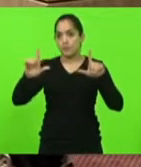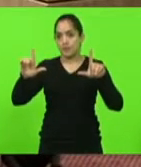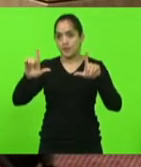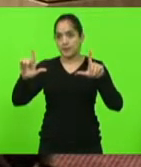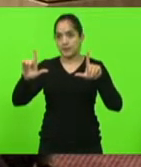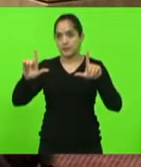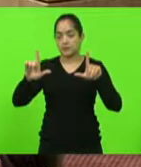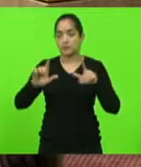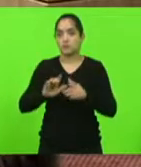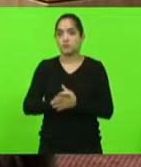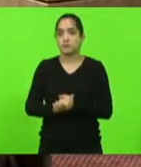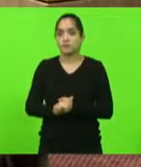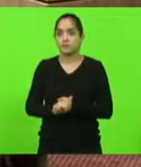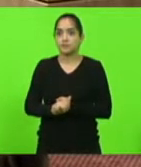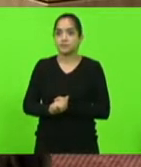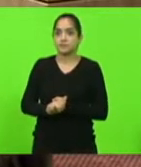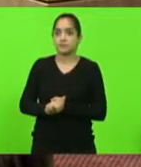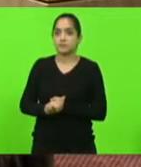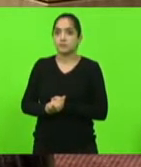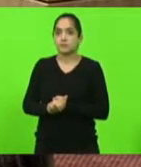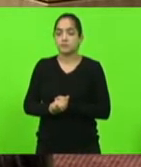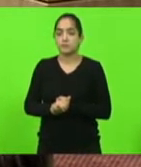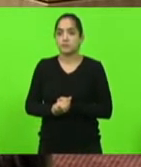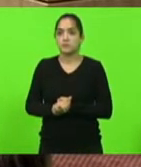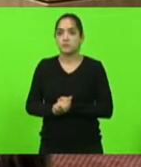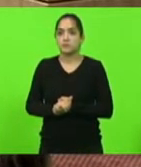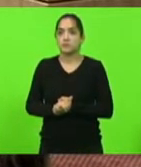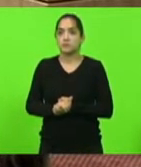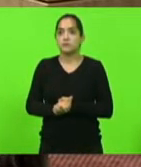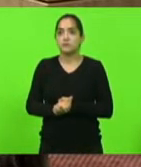gostaria de falar dos deputados votarem.